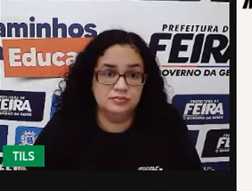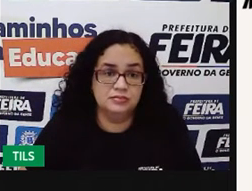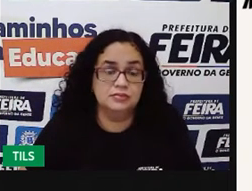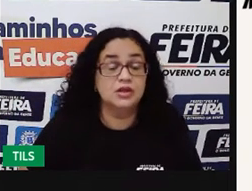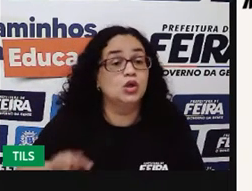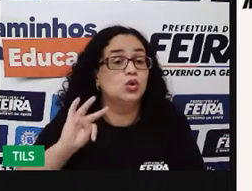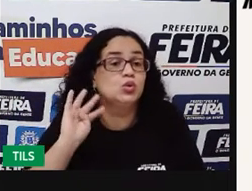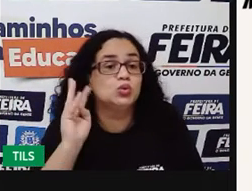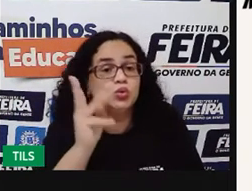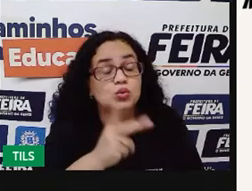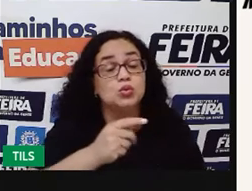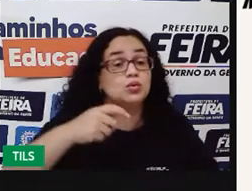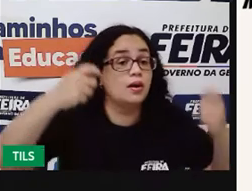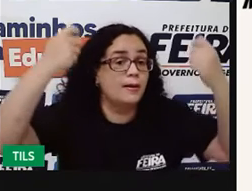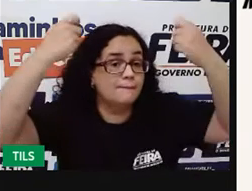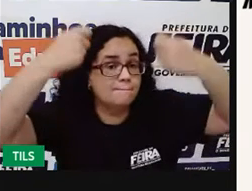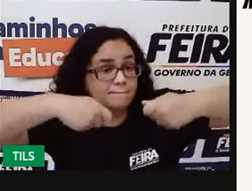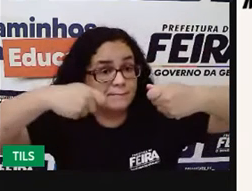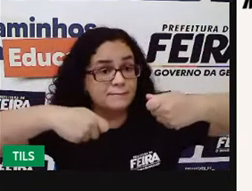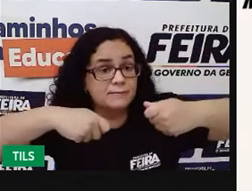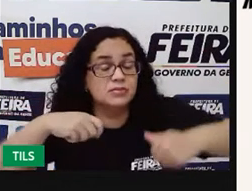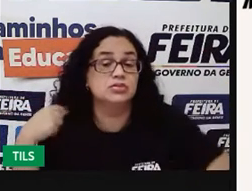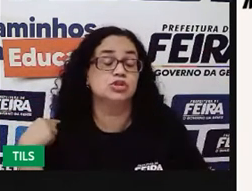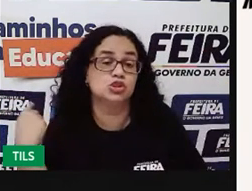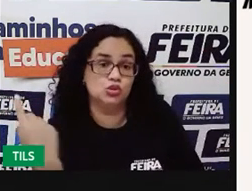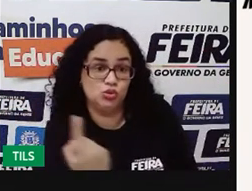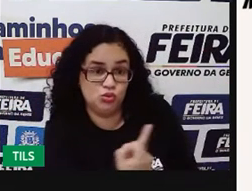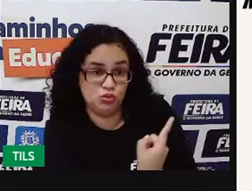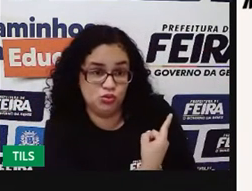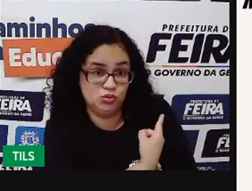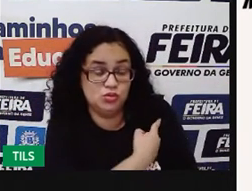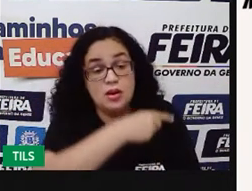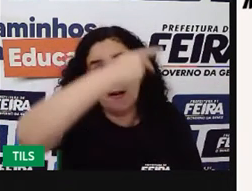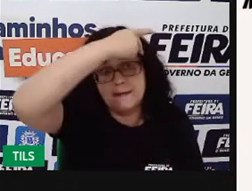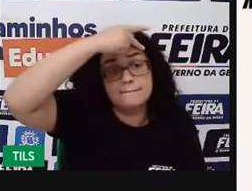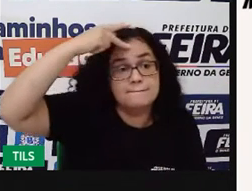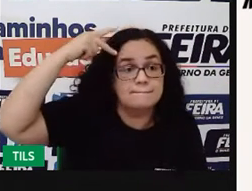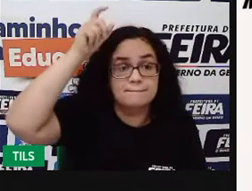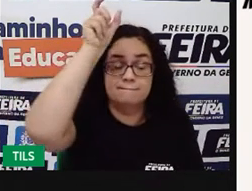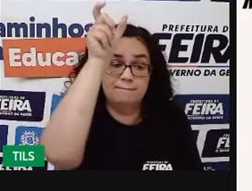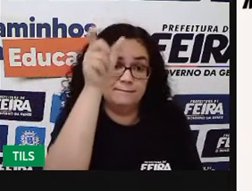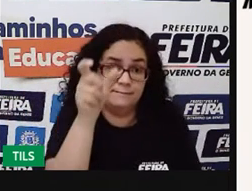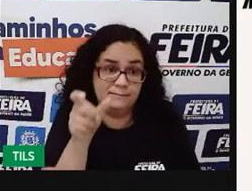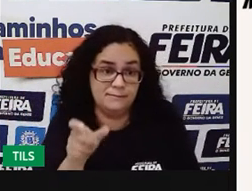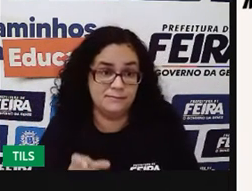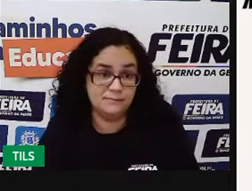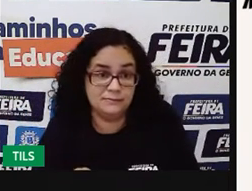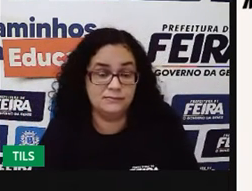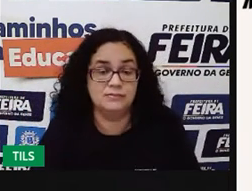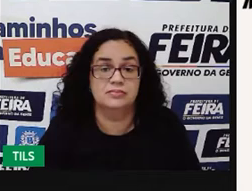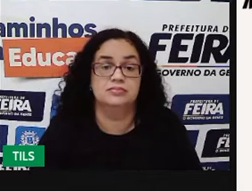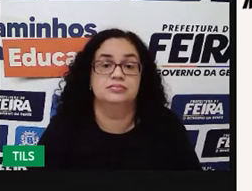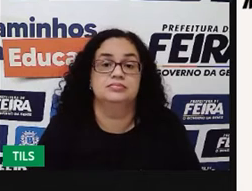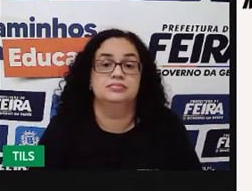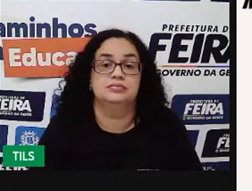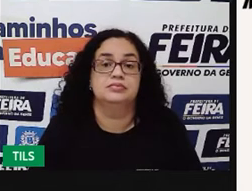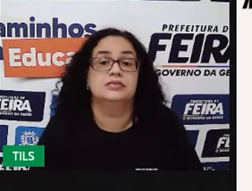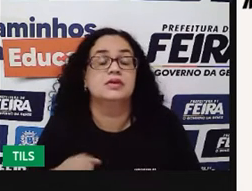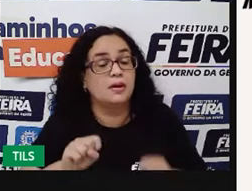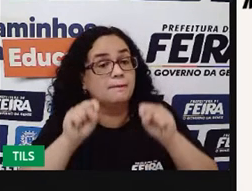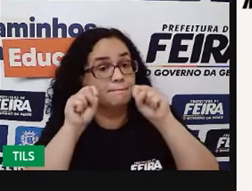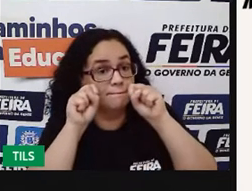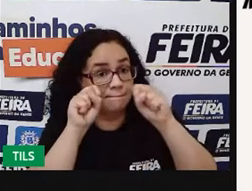E tudo isso depende muito de nós, enquanto cidadãos, enquanto pessoas que